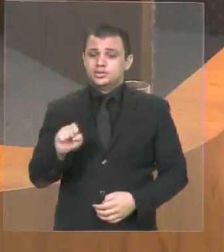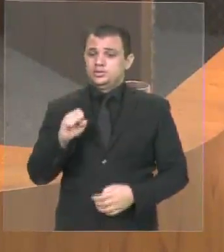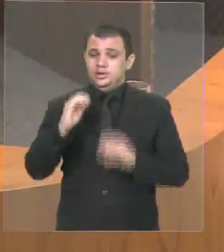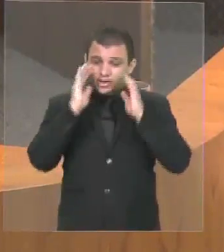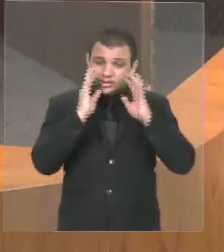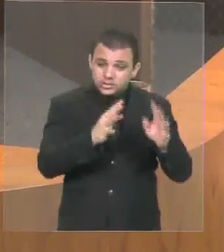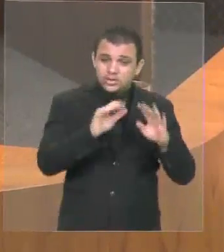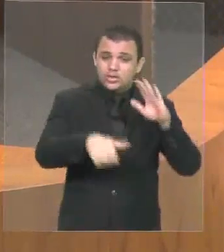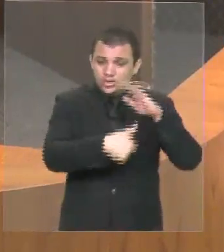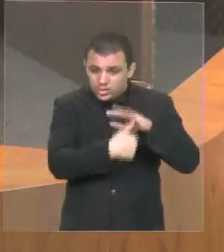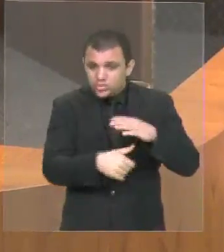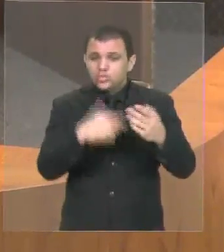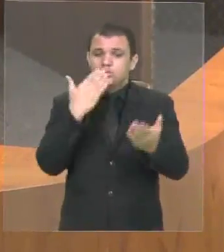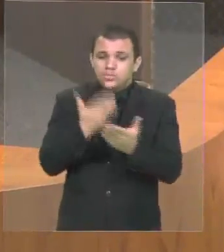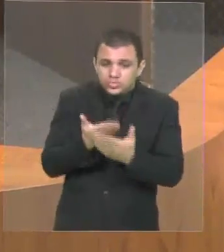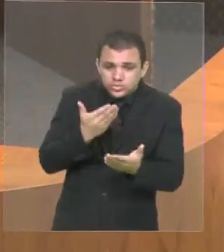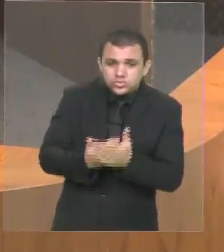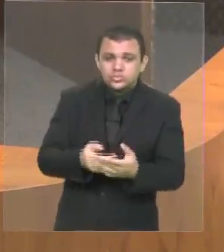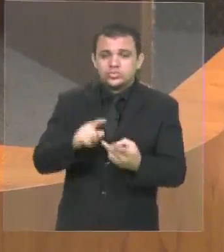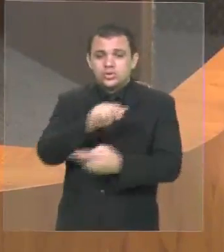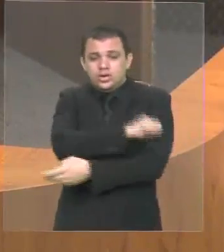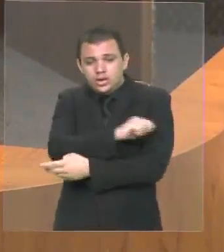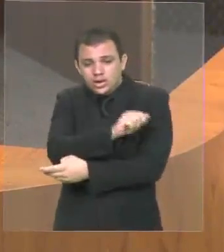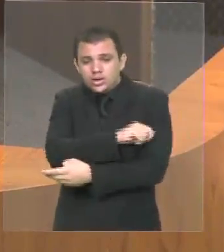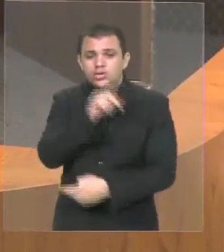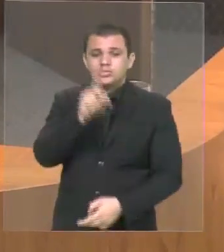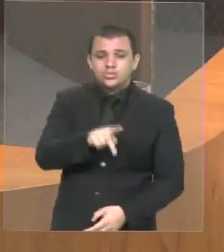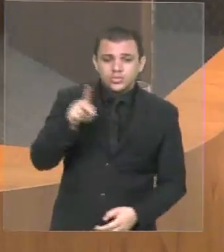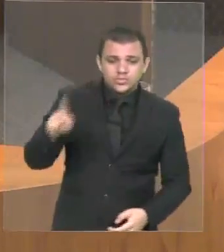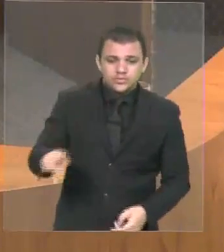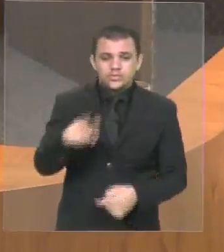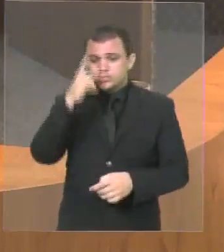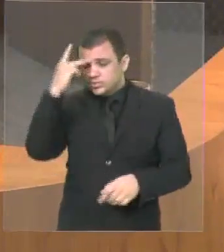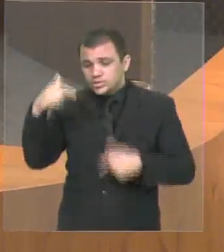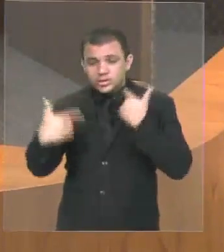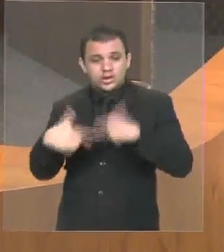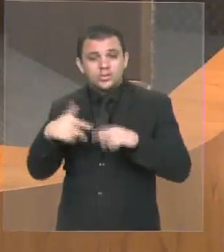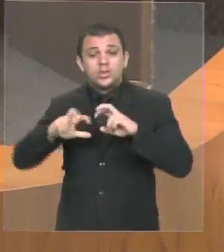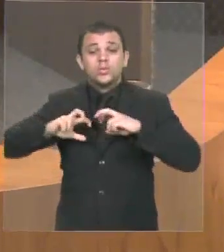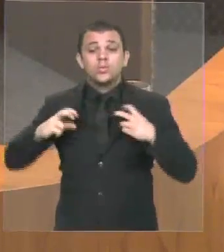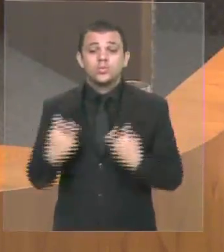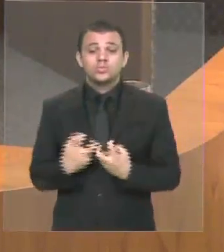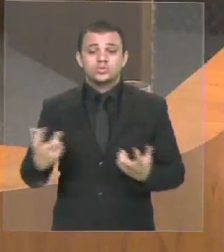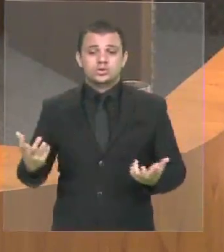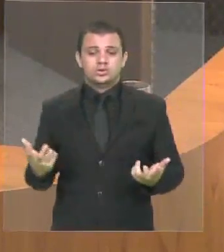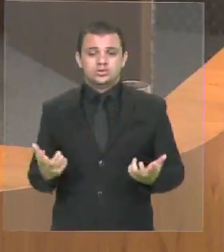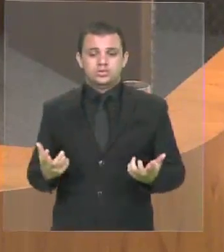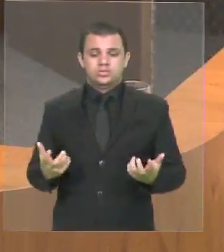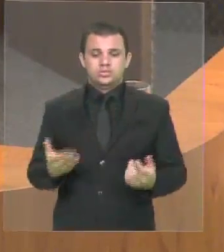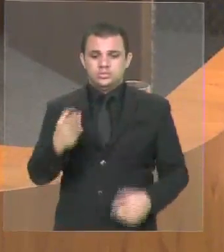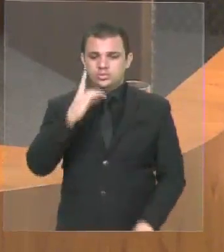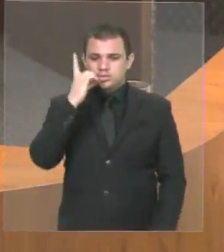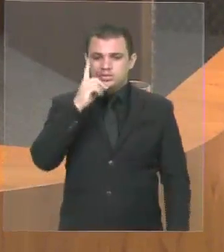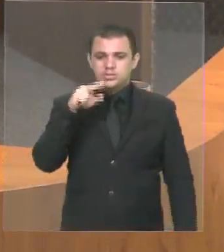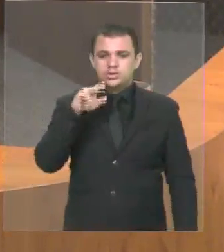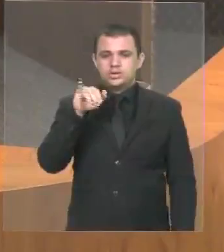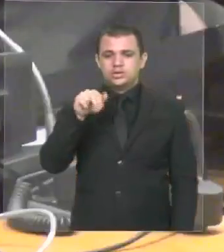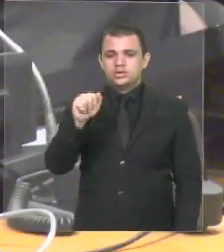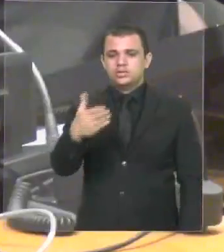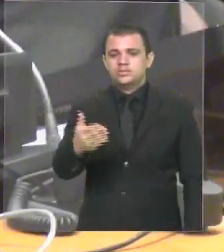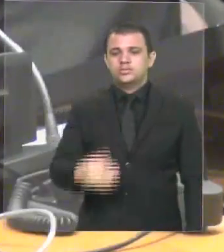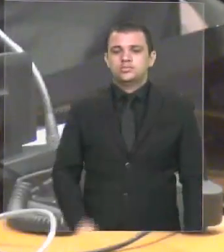o professor, ouvir o funcionário, ouvir o conselho universitário. Aí sim nós estamos... Deputado Danina, com o maior prazer. Deputado,